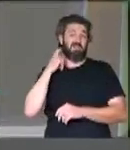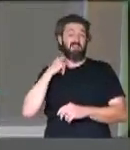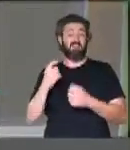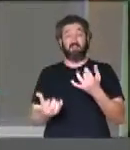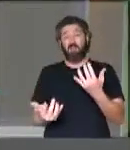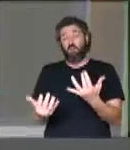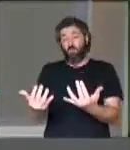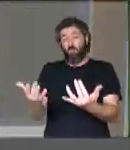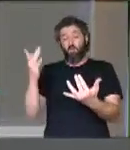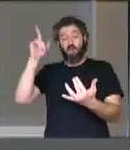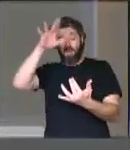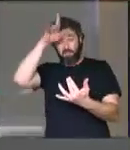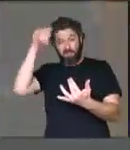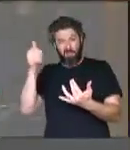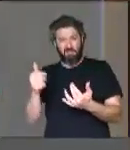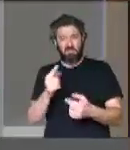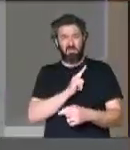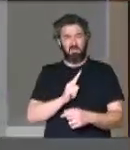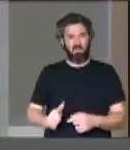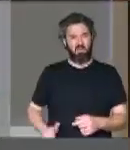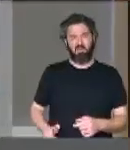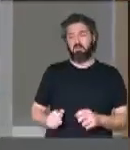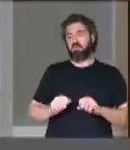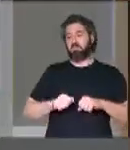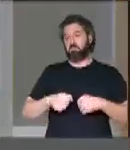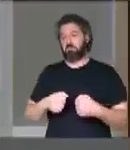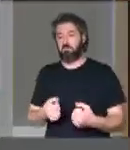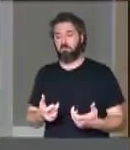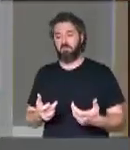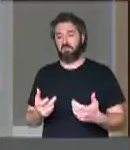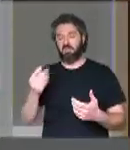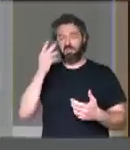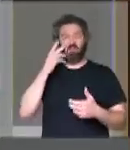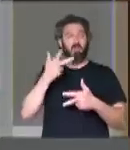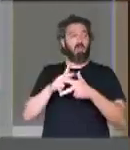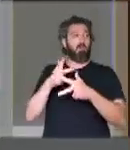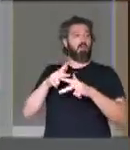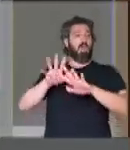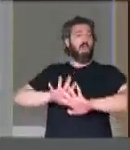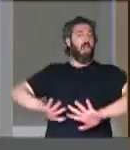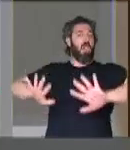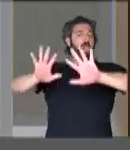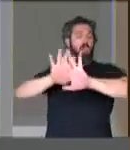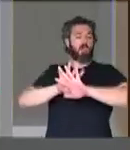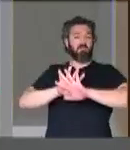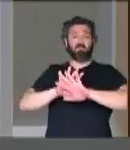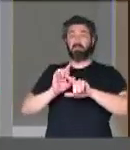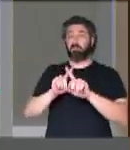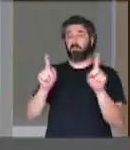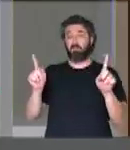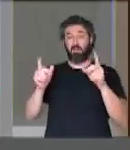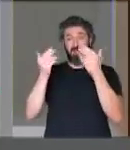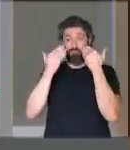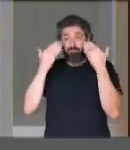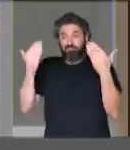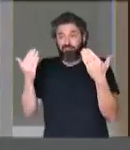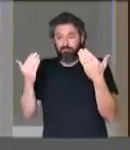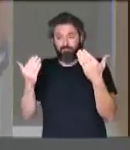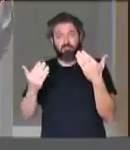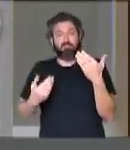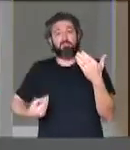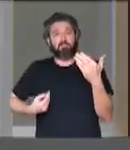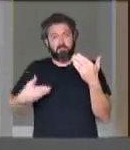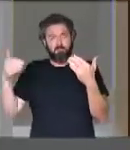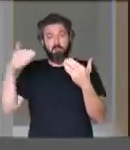chamas nesse momento. E por mais que o governo se esforce em querer tapar o sol com a peneira, é explícito a